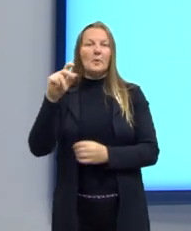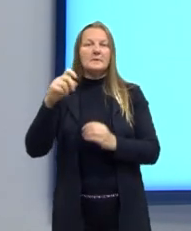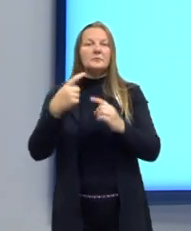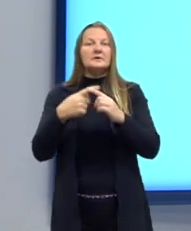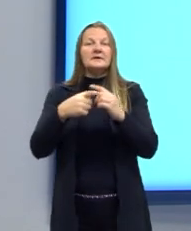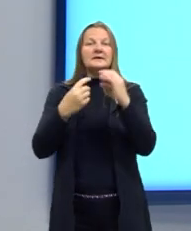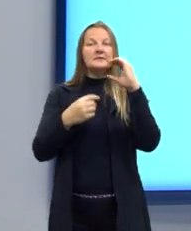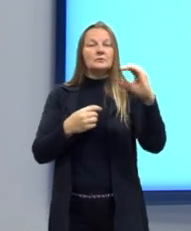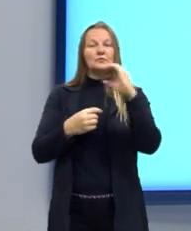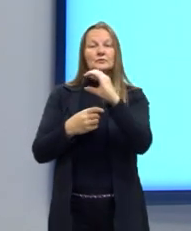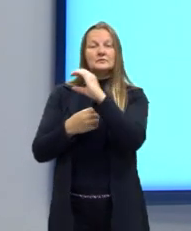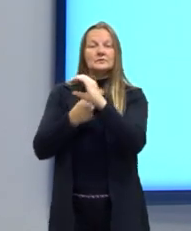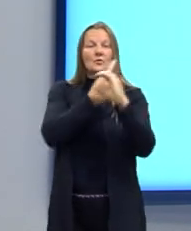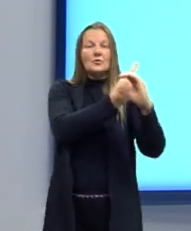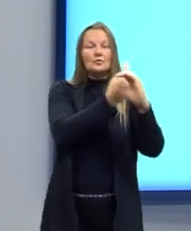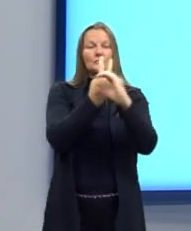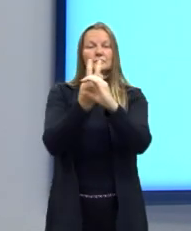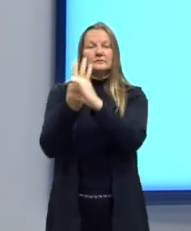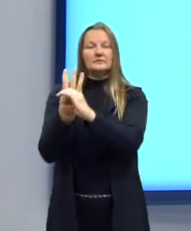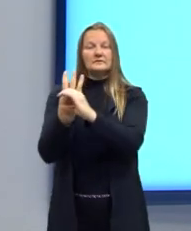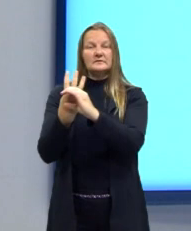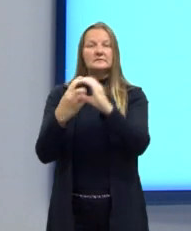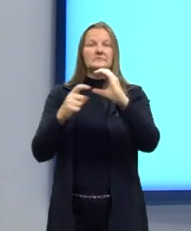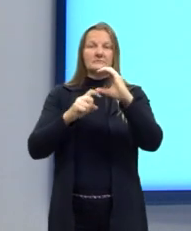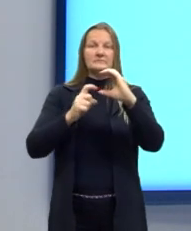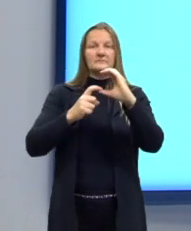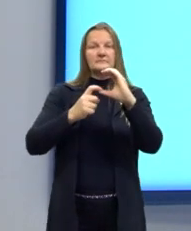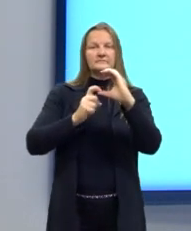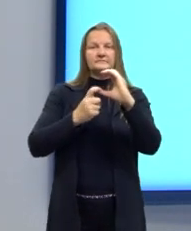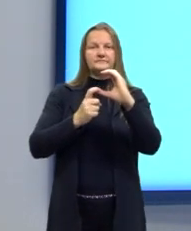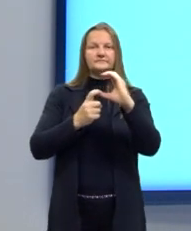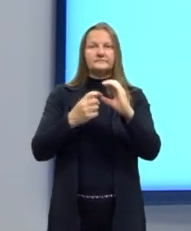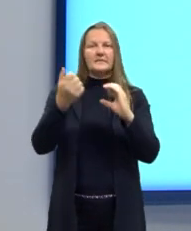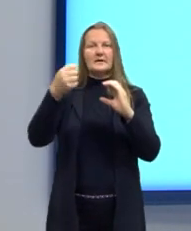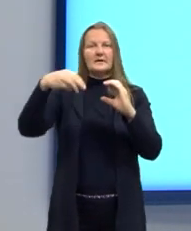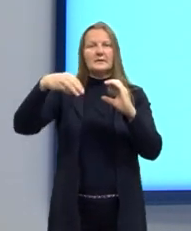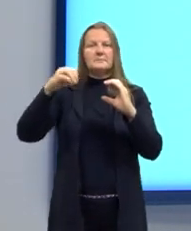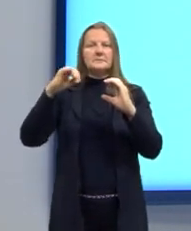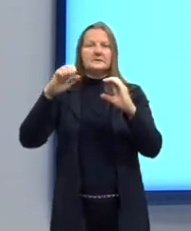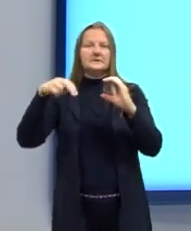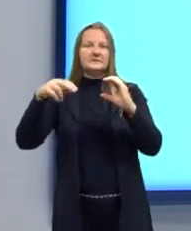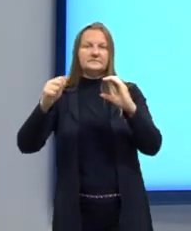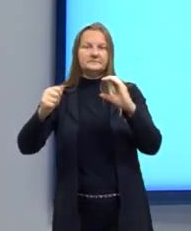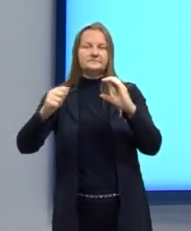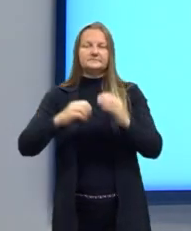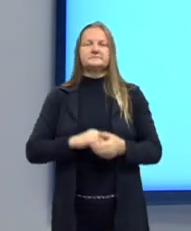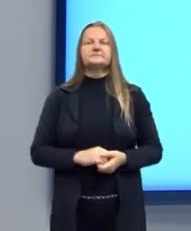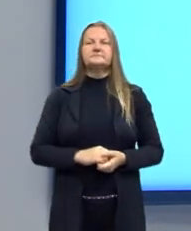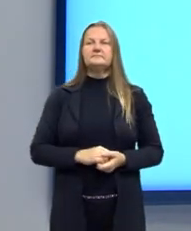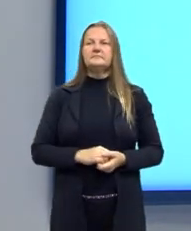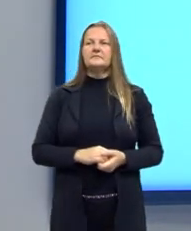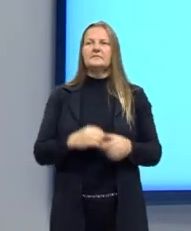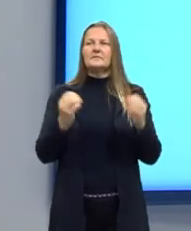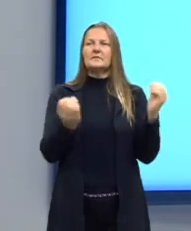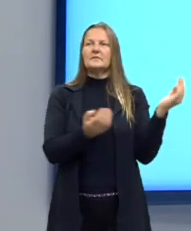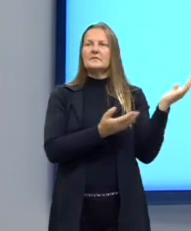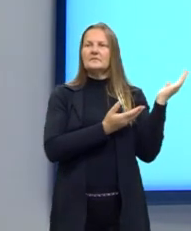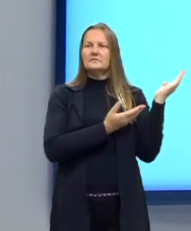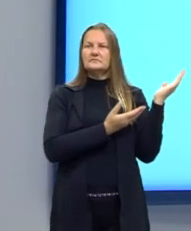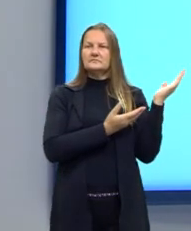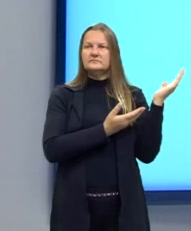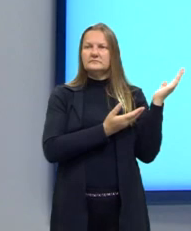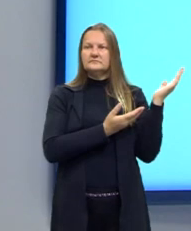somente ligações simples e a terminação amina continua igual. Então, é um N-metil-amina. O mesmo serve para cadeias